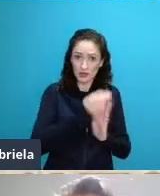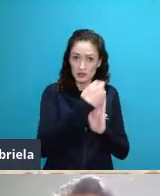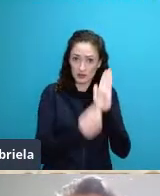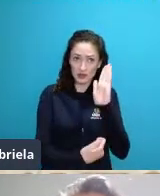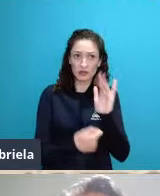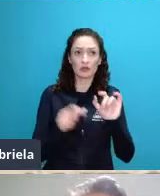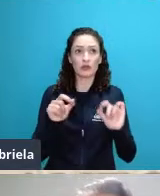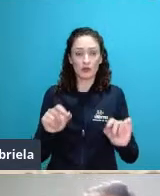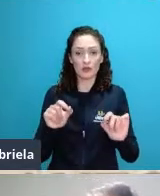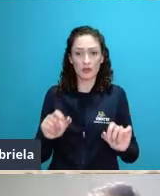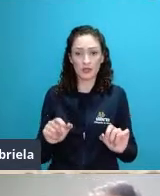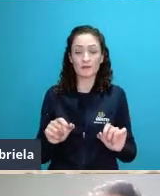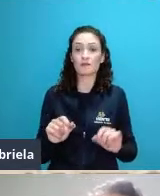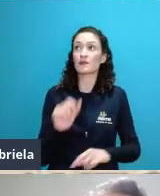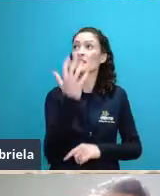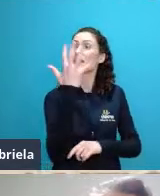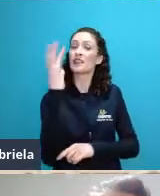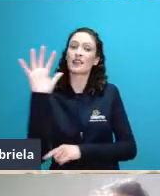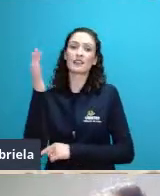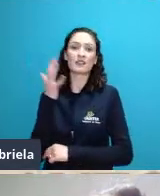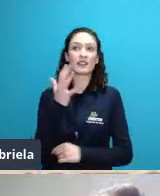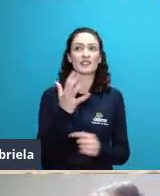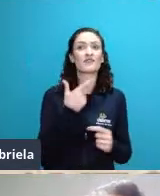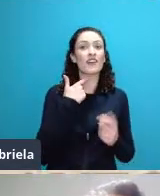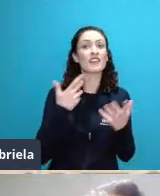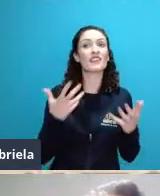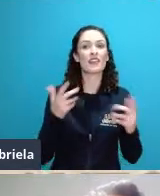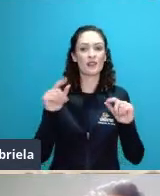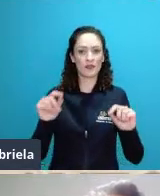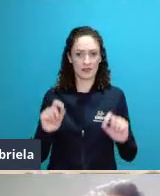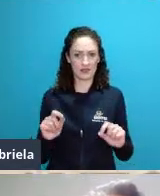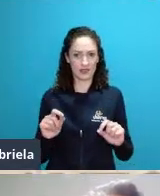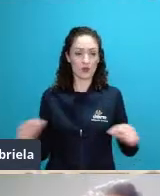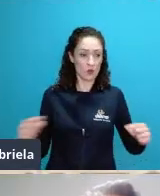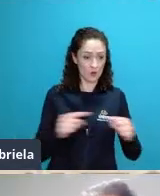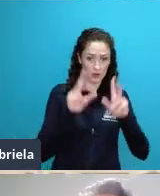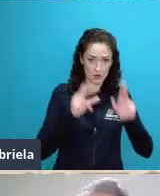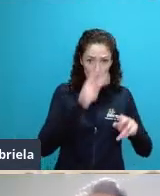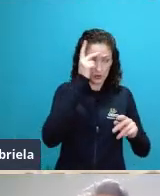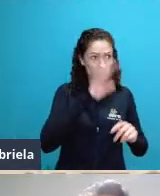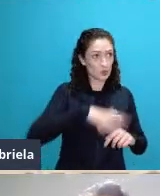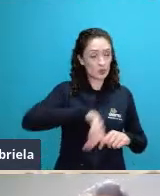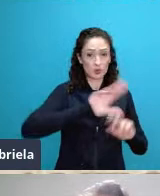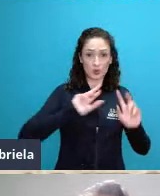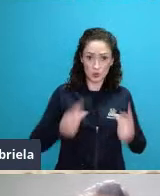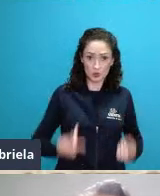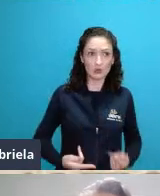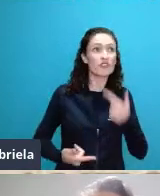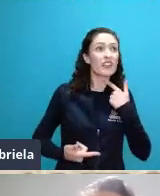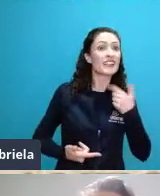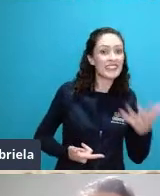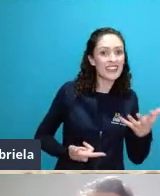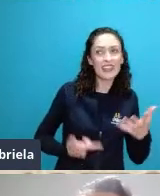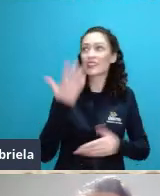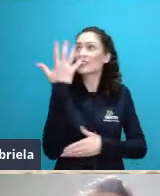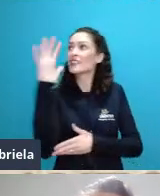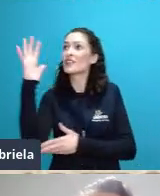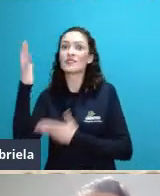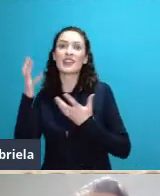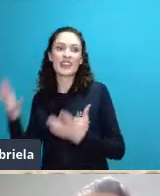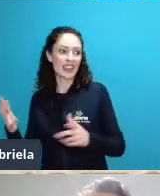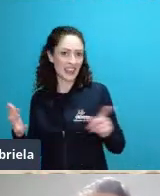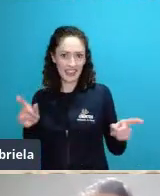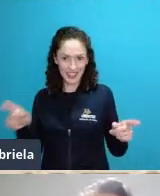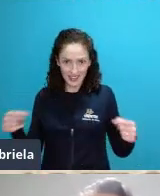quer não é necessariamente o que a humanidade quer porque essa é uma visão que nós temos de que o ser humano